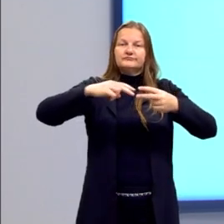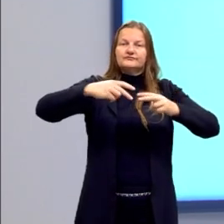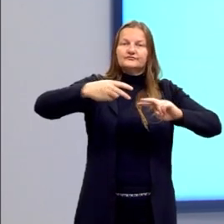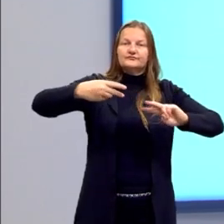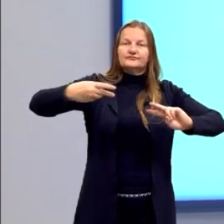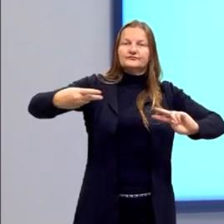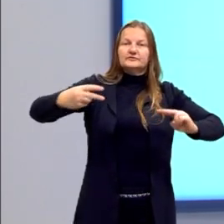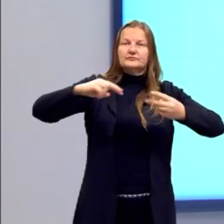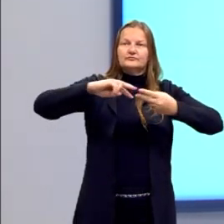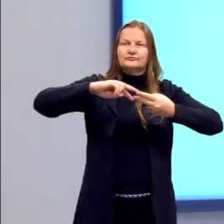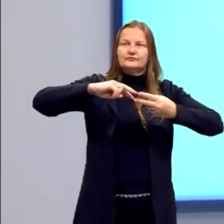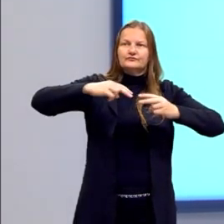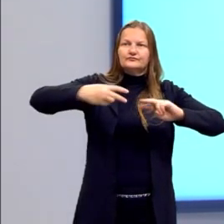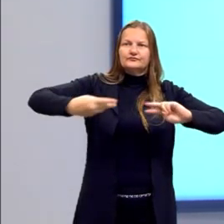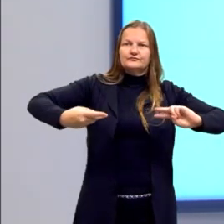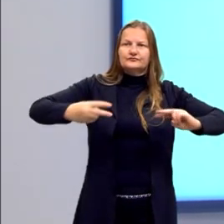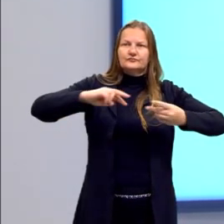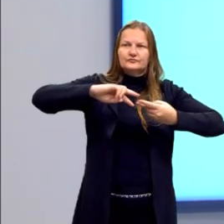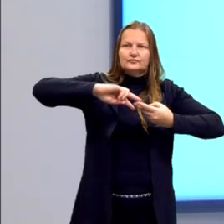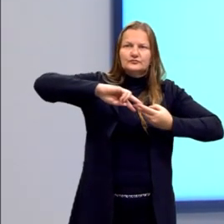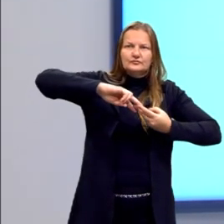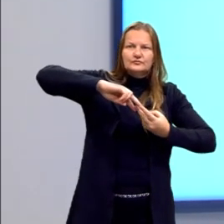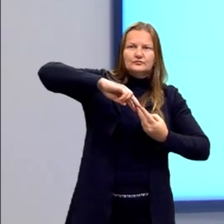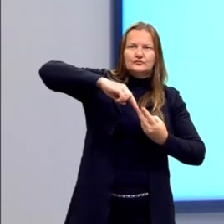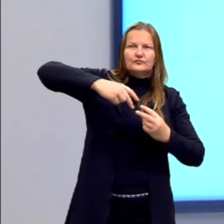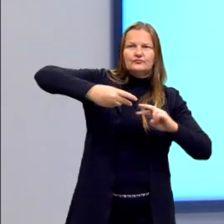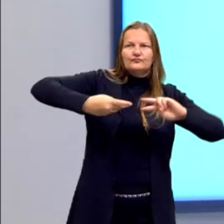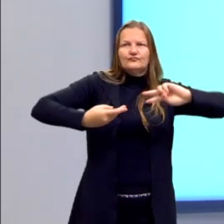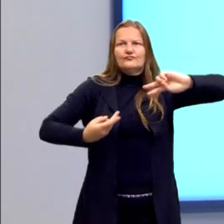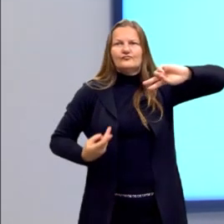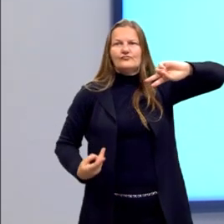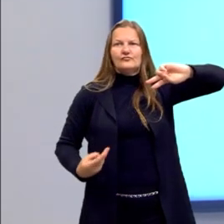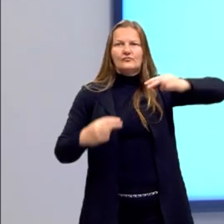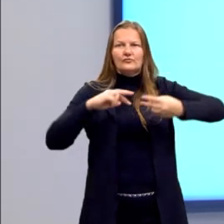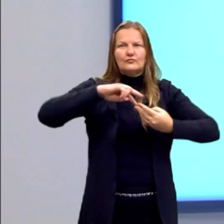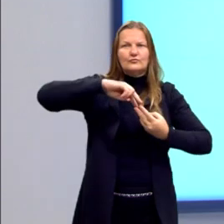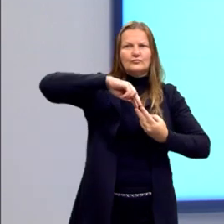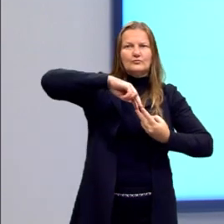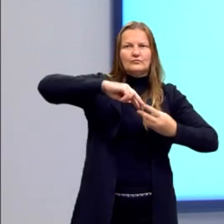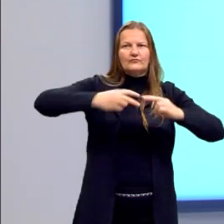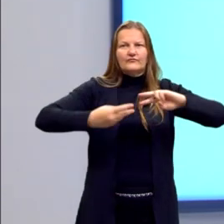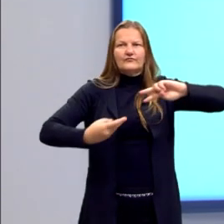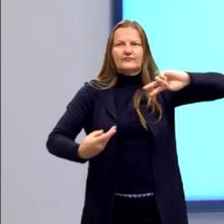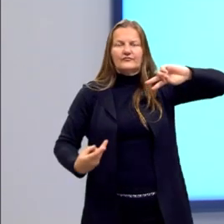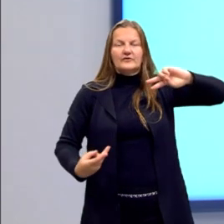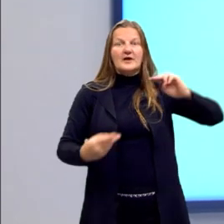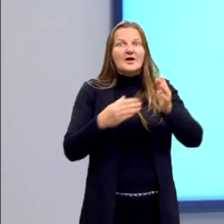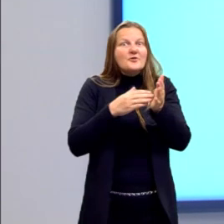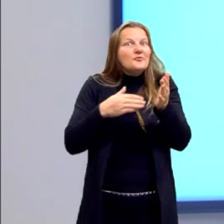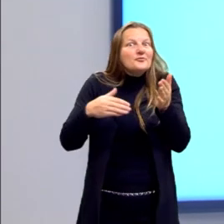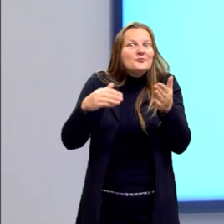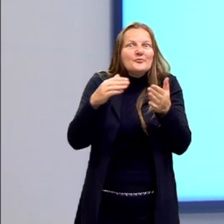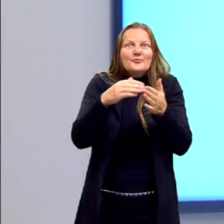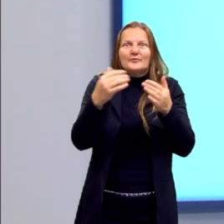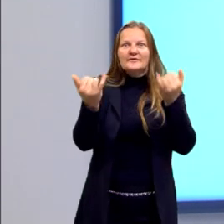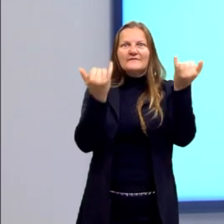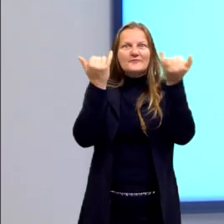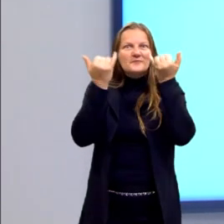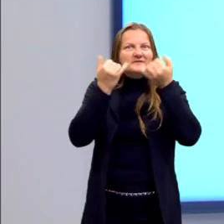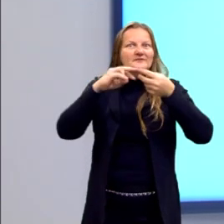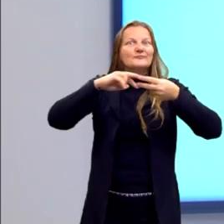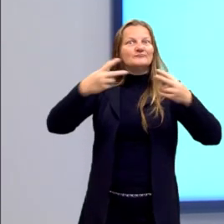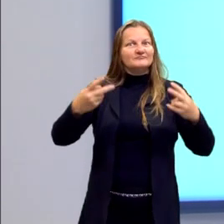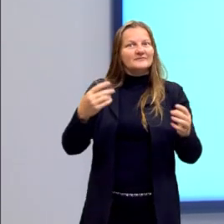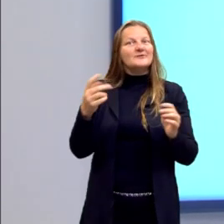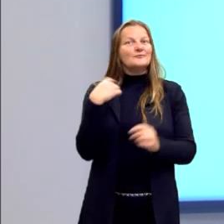dupla fita de DNA. O que é o DNA? Simplesmente, ele contém toda a informação genética de um